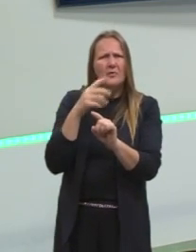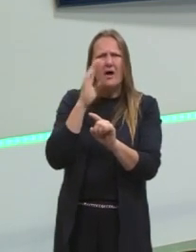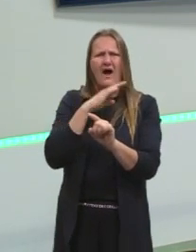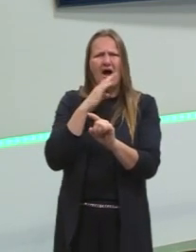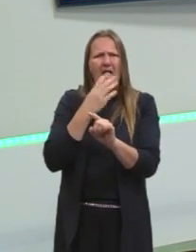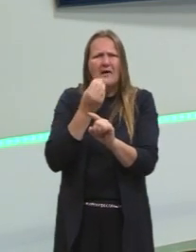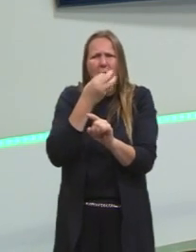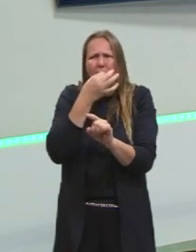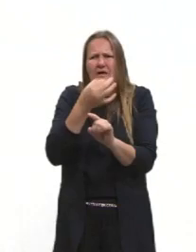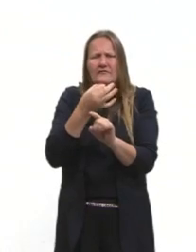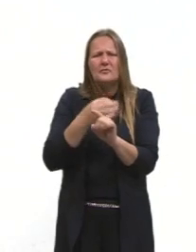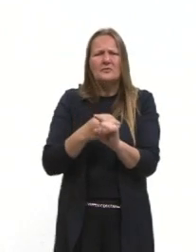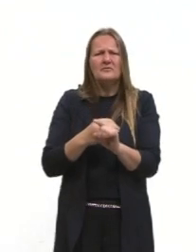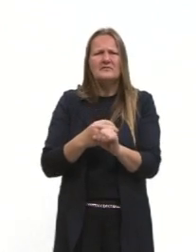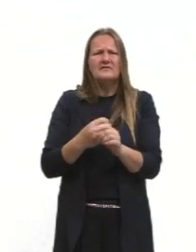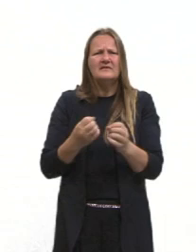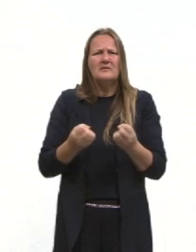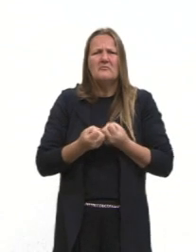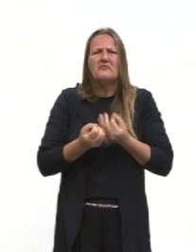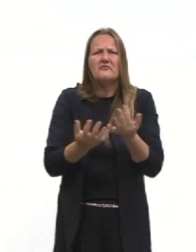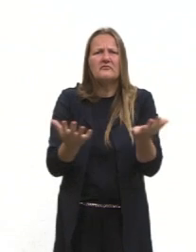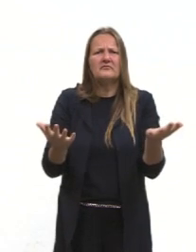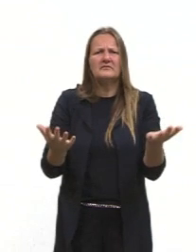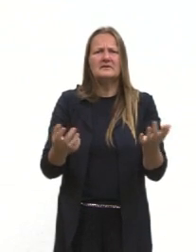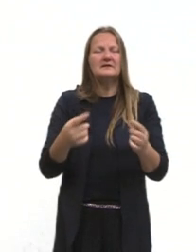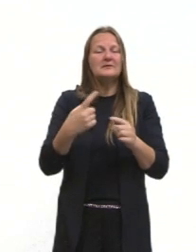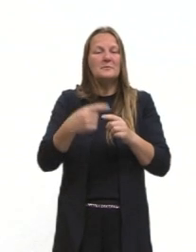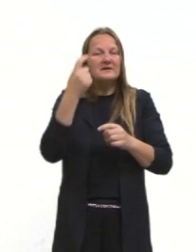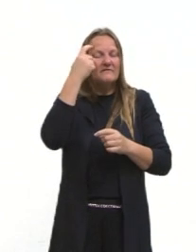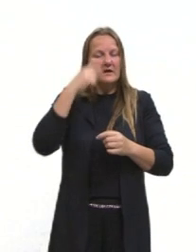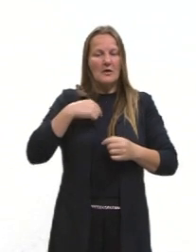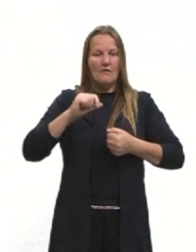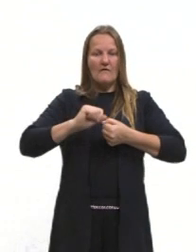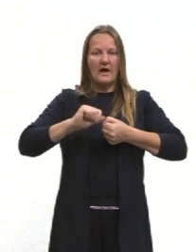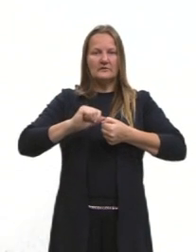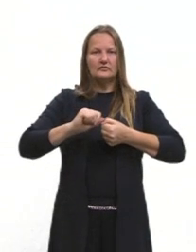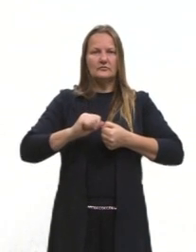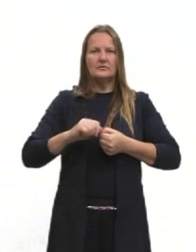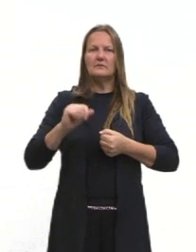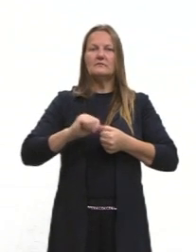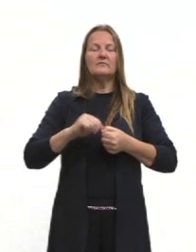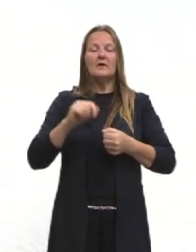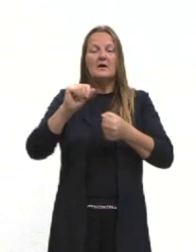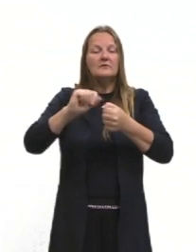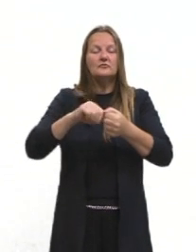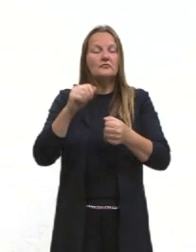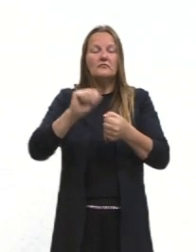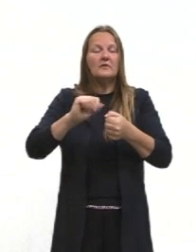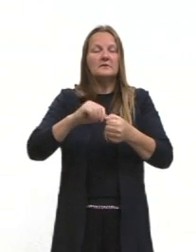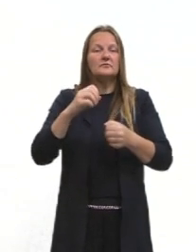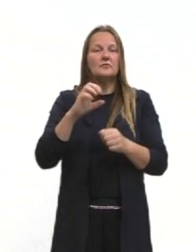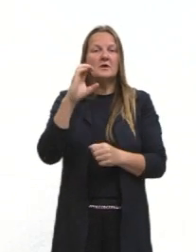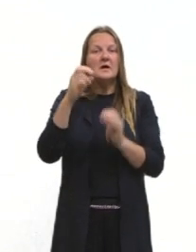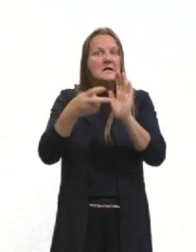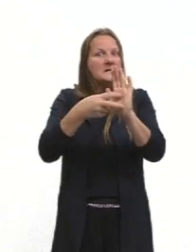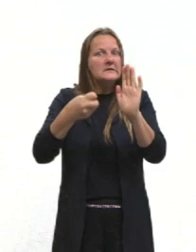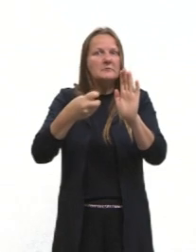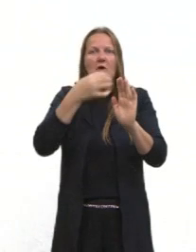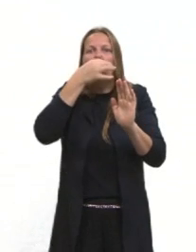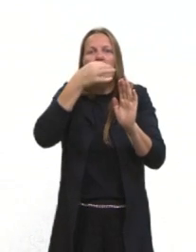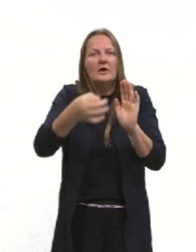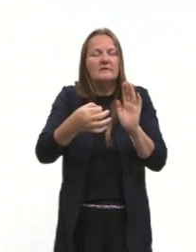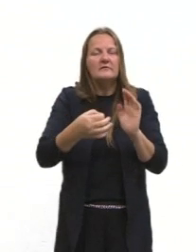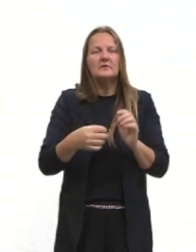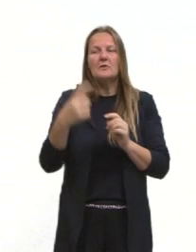Que, pelas pessoas não refletirem sobre o seu trabalho, não refletirem sobre o que acontece, elas vão lá e cometem crimes horríveis,